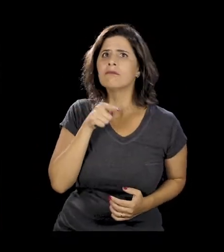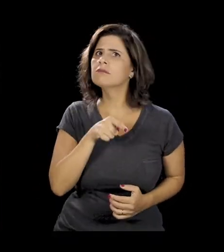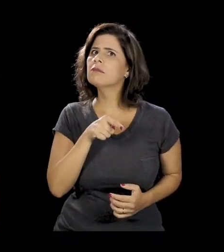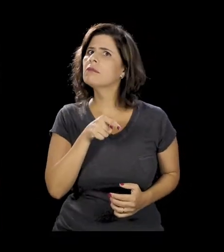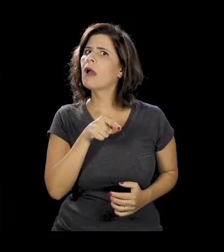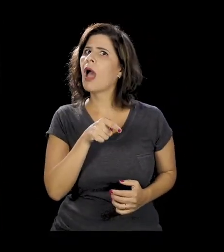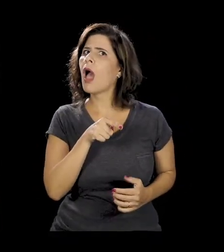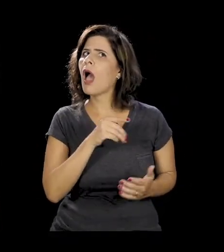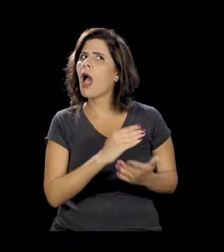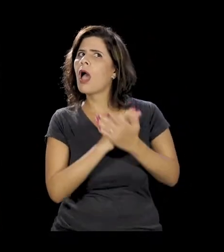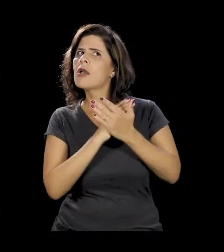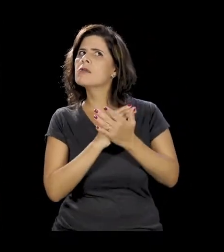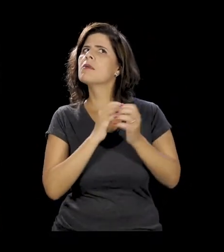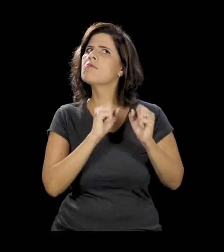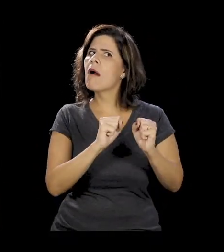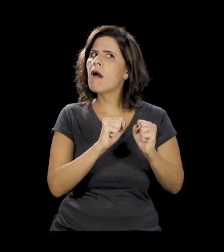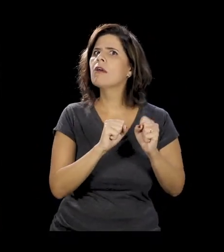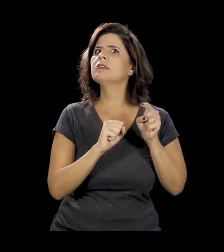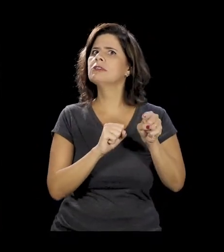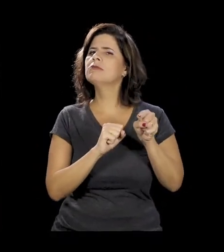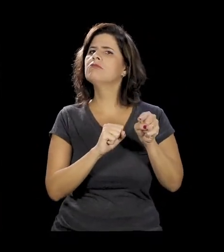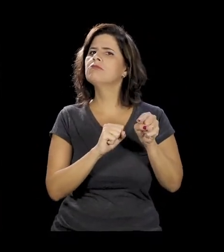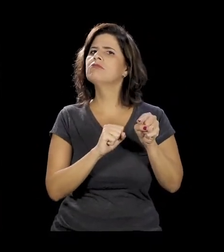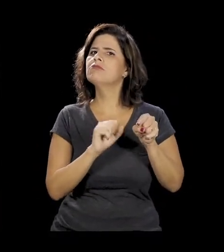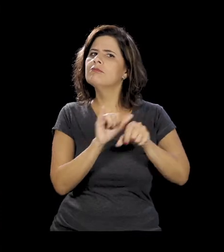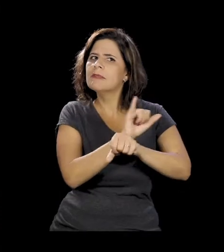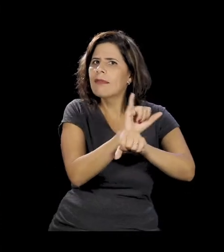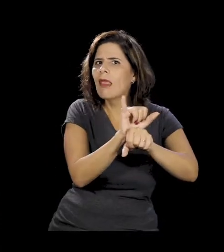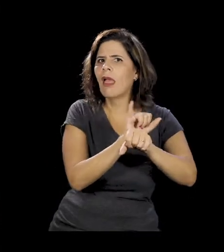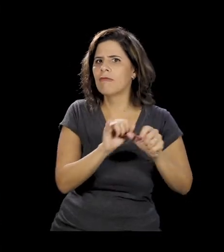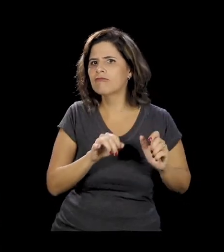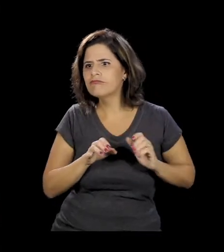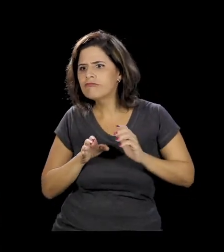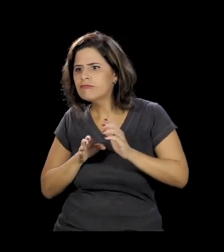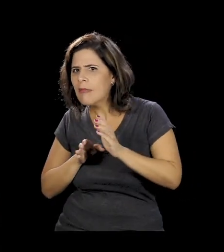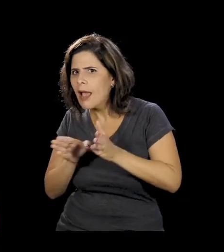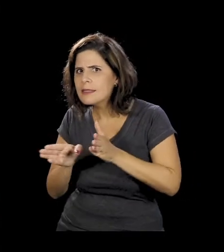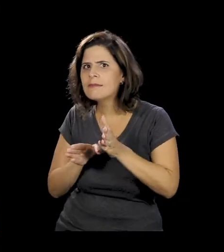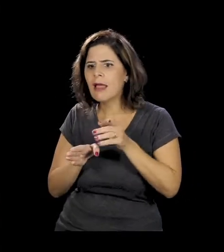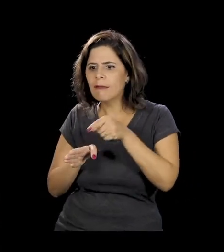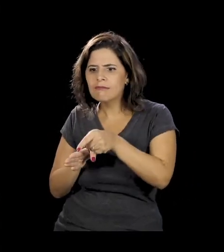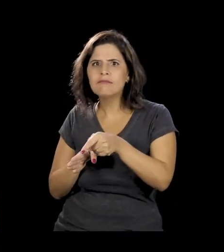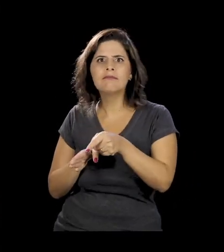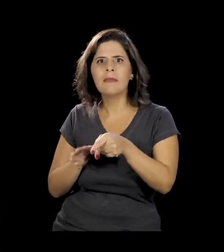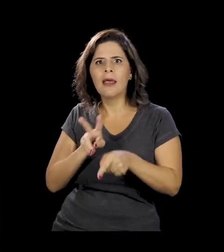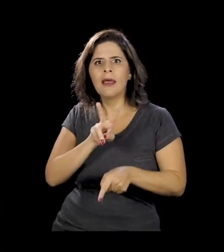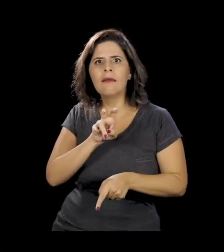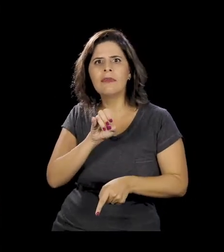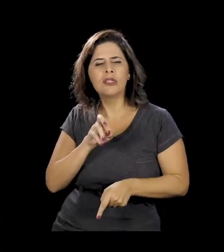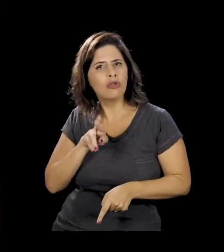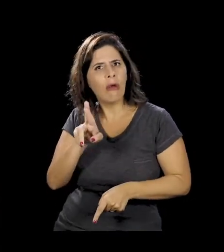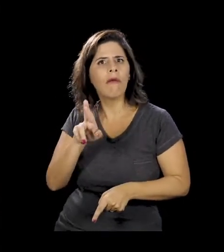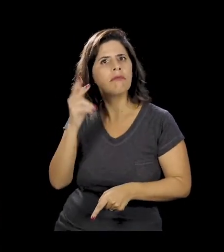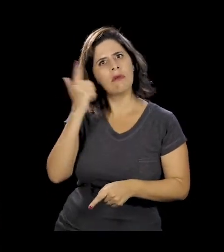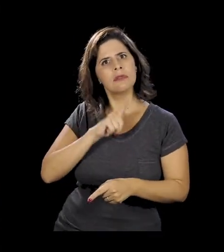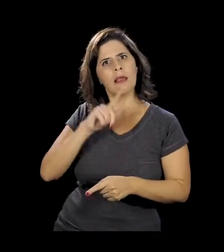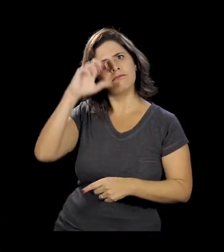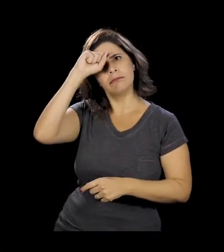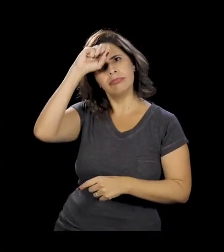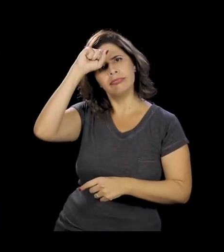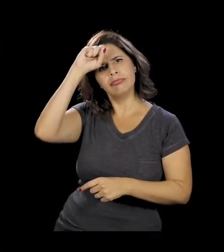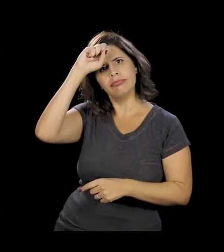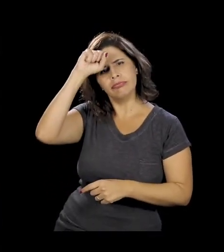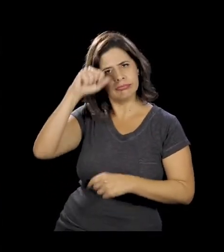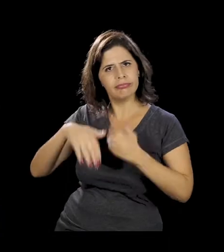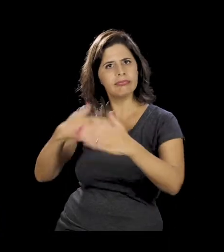uma forma da gente trazer essa... Ela é vista do peito para cima. Ajudar o Vitor a adquirir as habilidades que ele precisa de aprendizagens